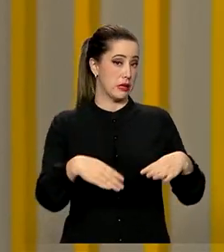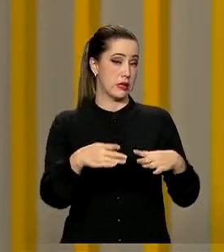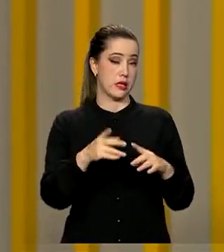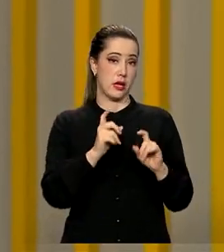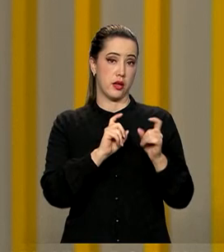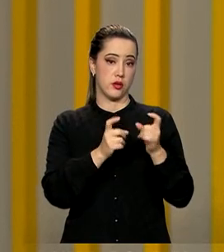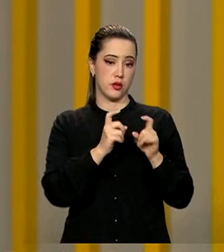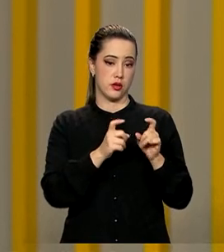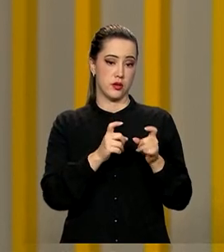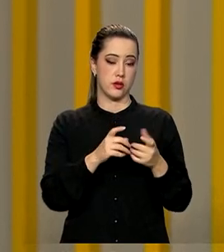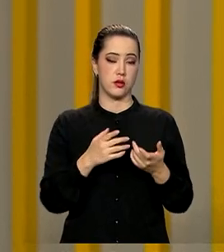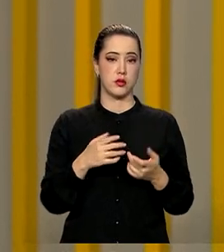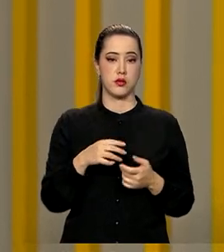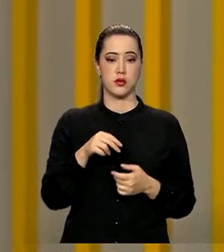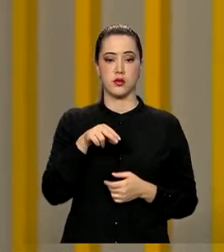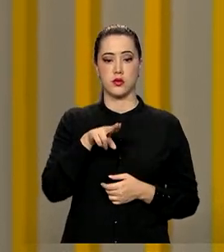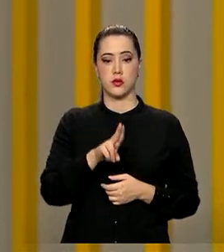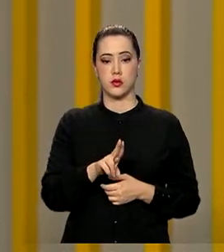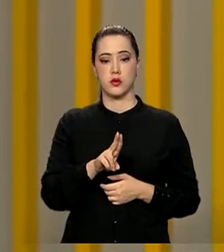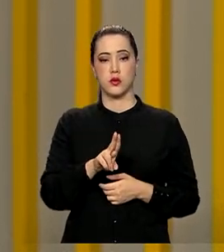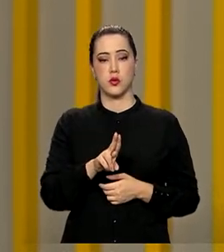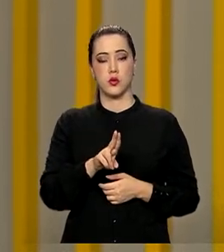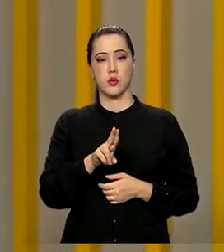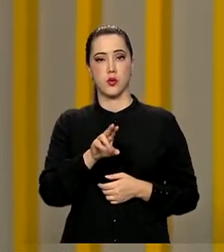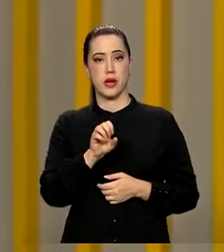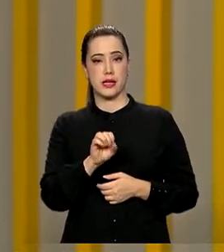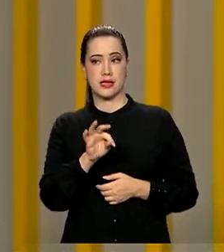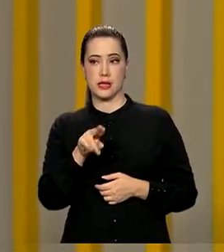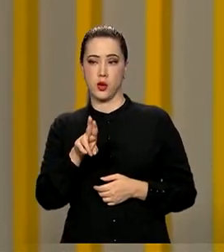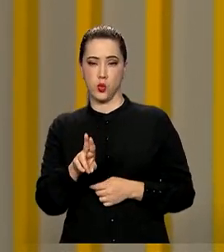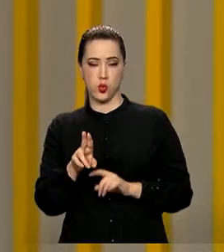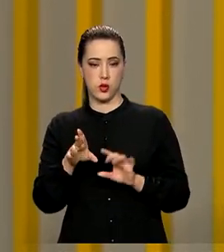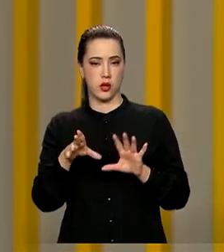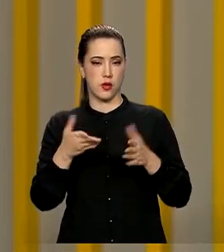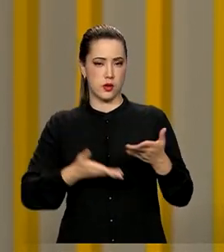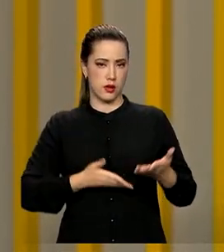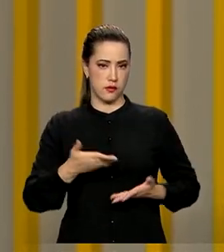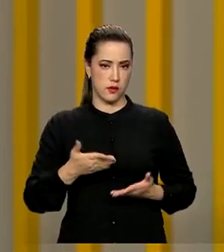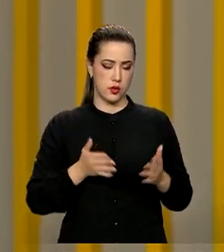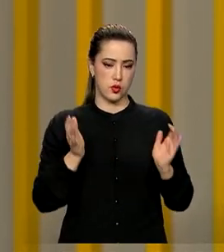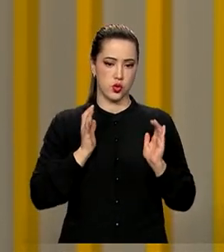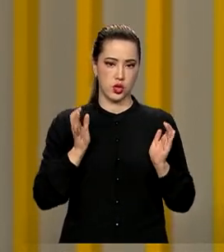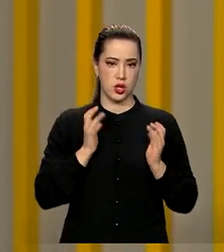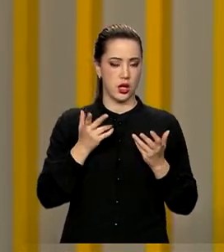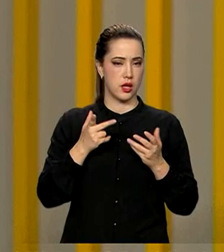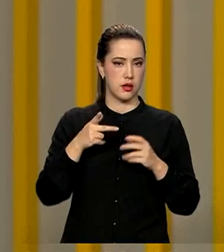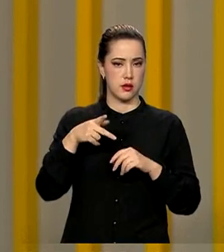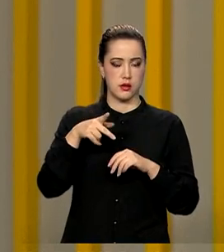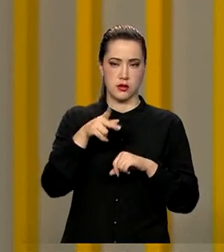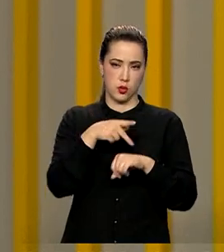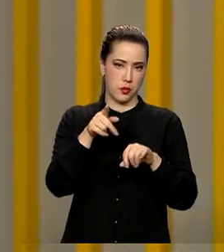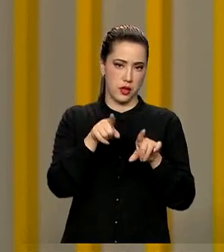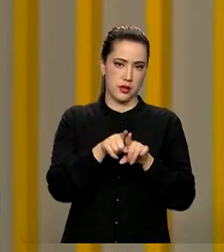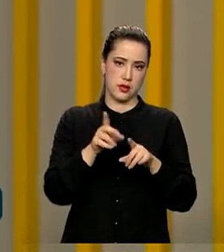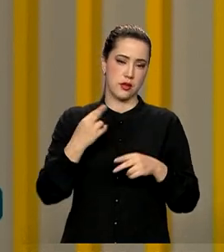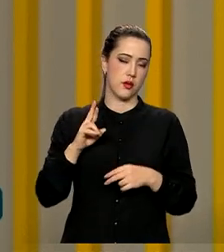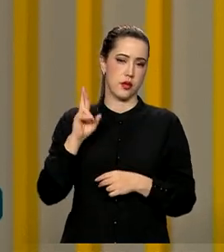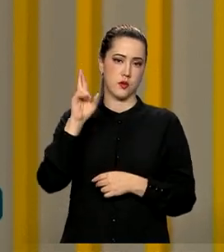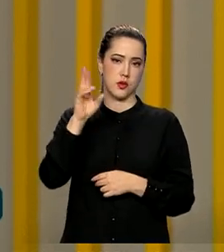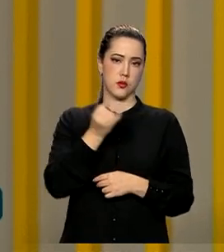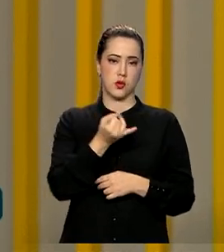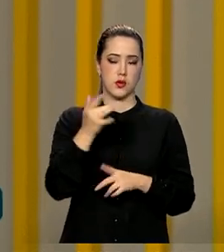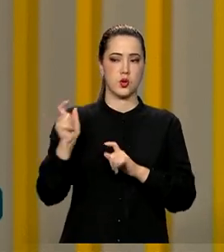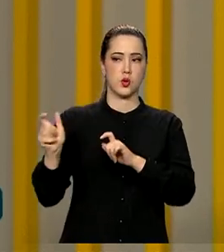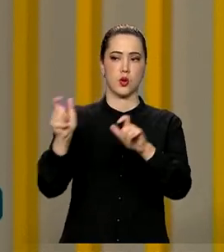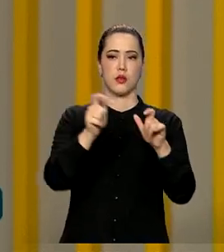SPU, que é o Serviço de Patrimônio da União, ele é dono de muitas áreas públicas. Então, isso também vai